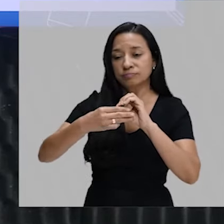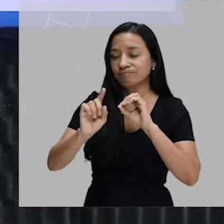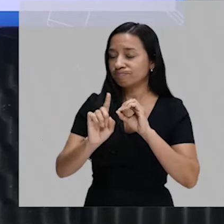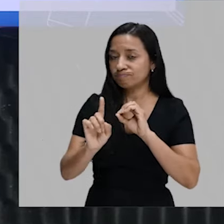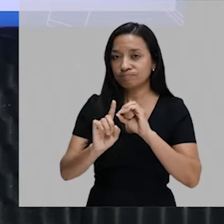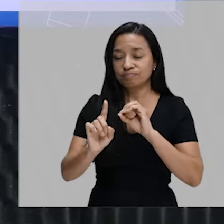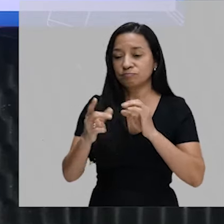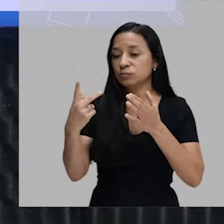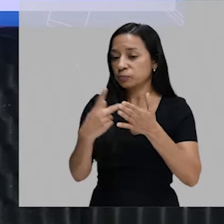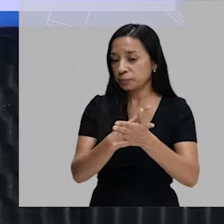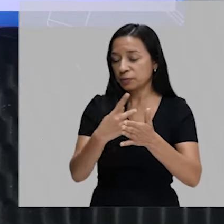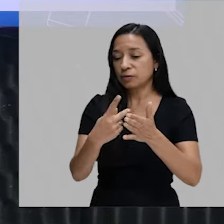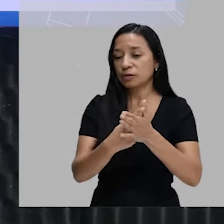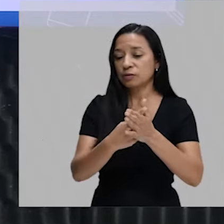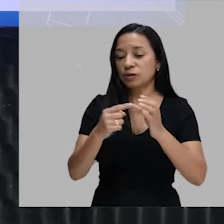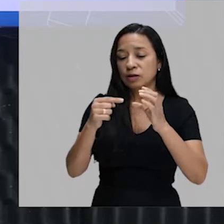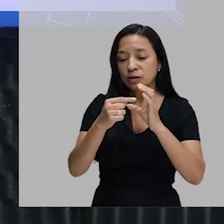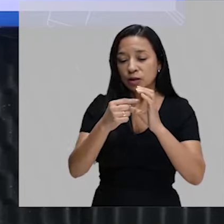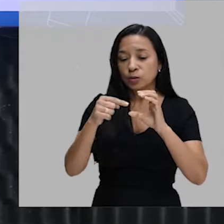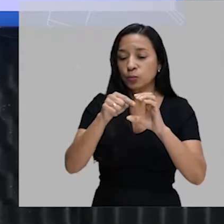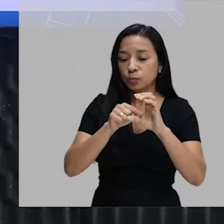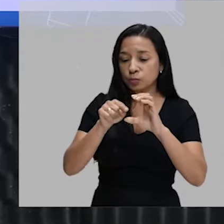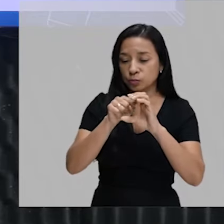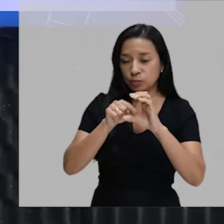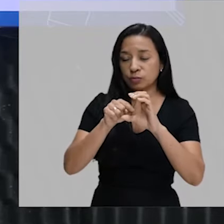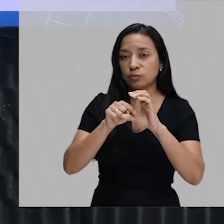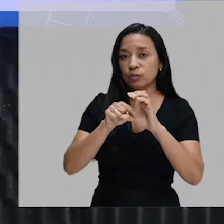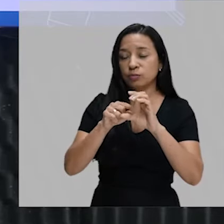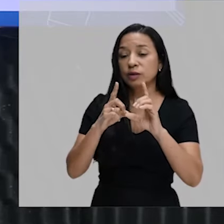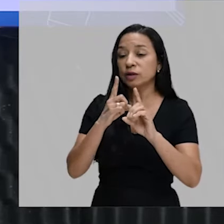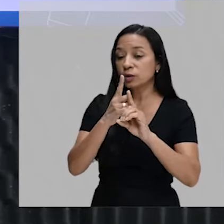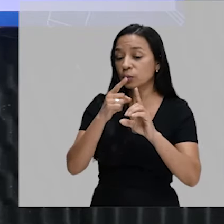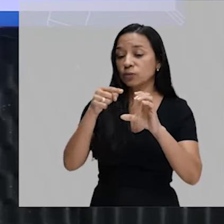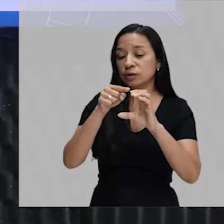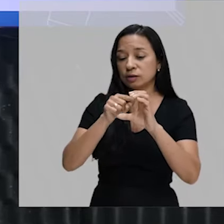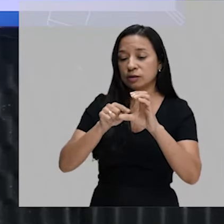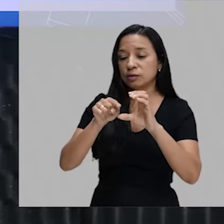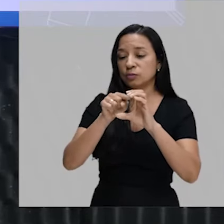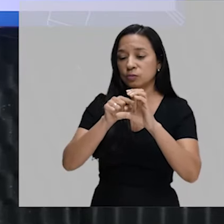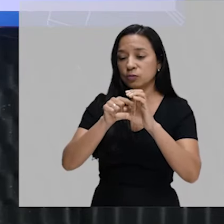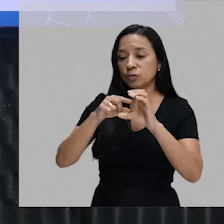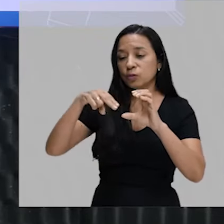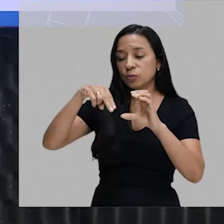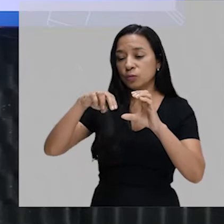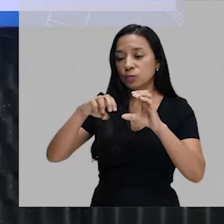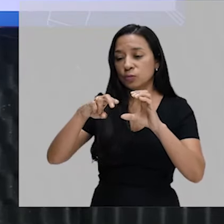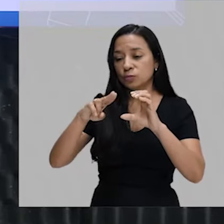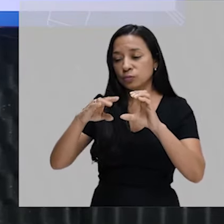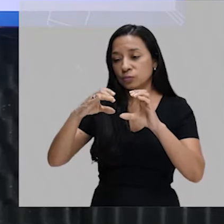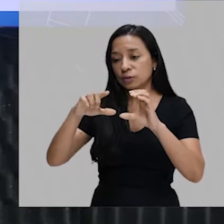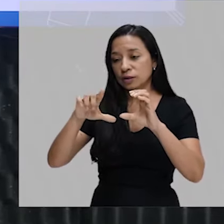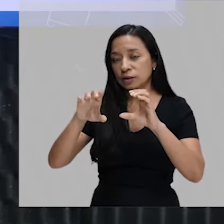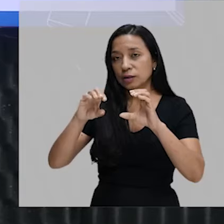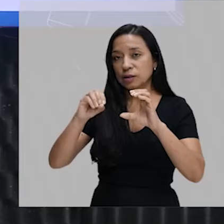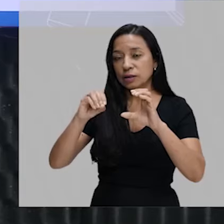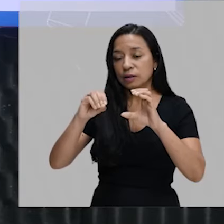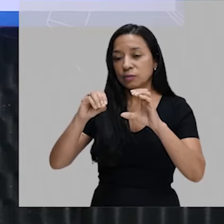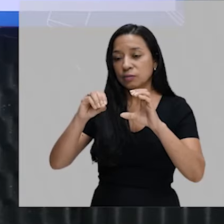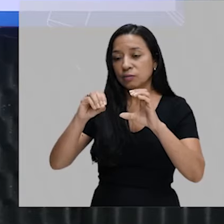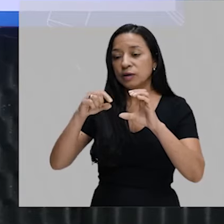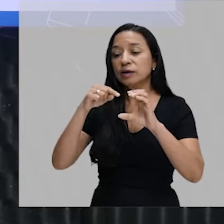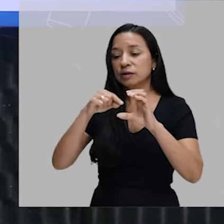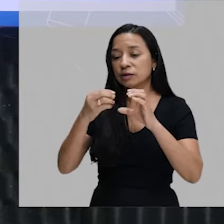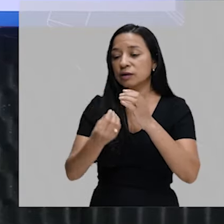encontrar uma região, que é chamada de nucleolo, onde se produz, por exemplo, RNA ribossômico.